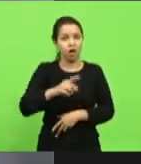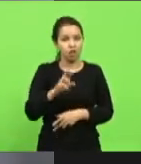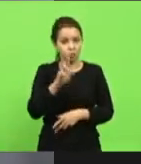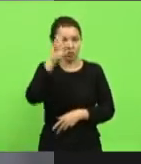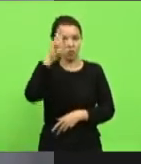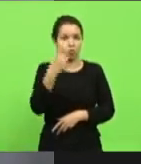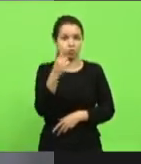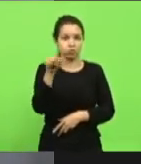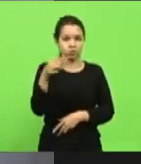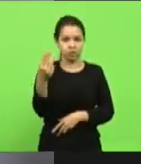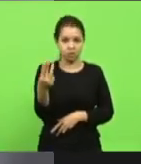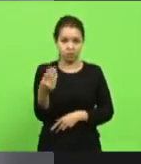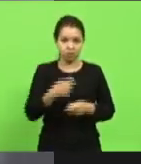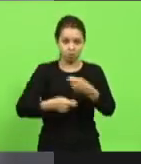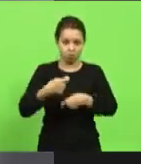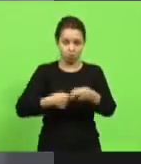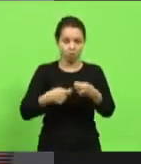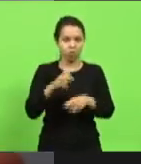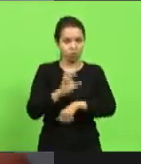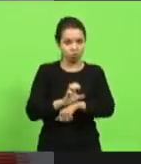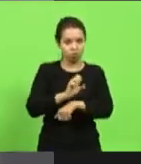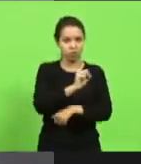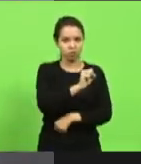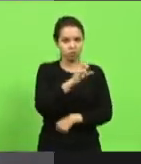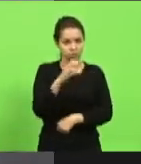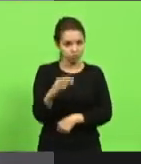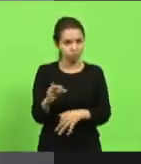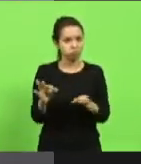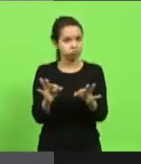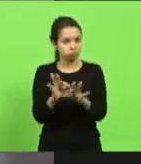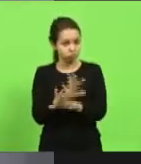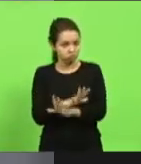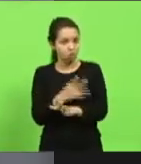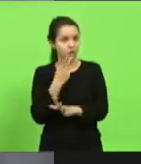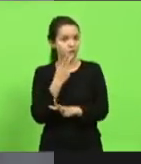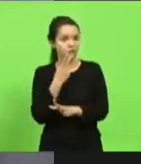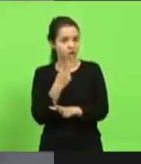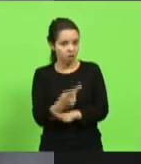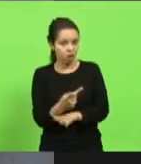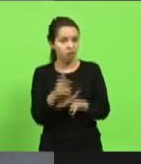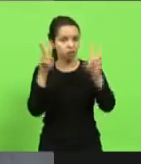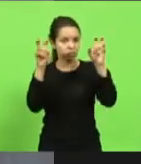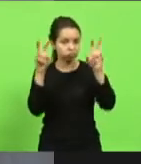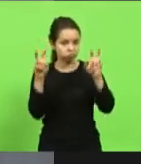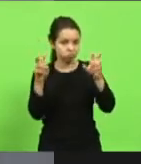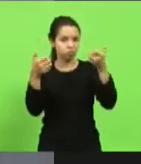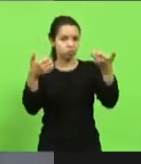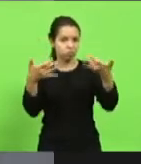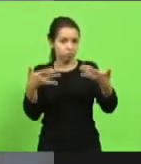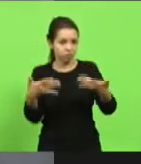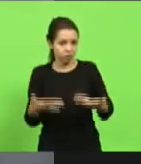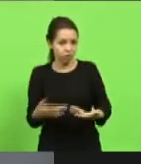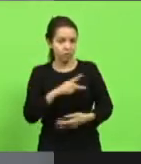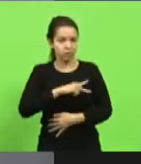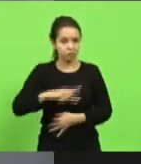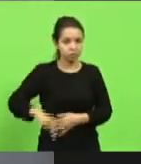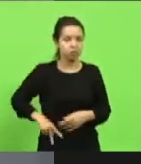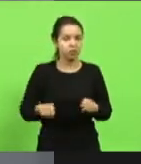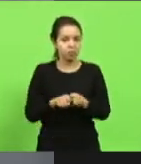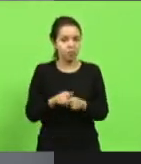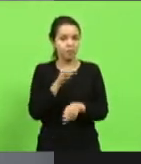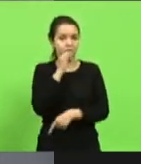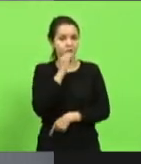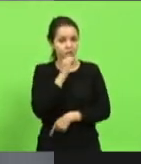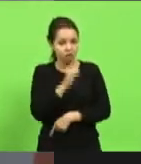de Santa Catarina então era isso que eu queria levantar senhor presidente e dizer que realmente